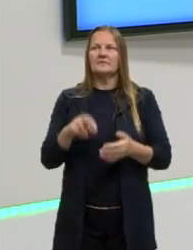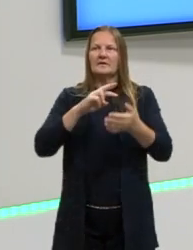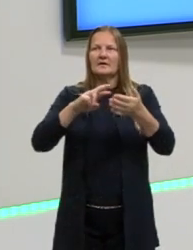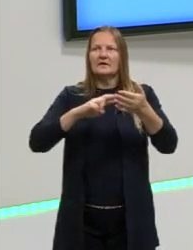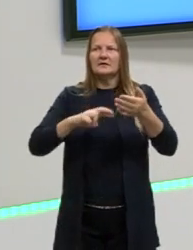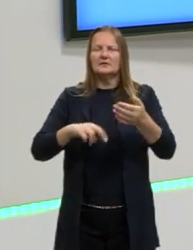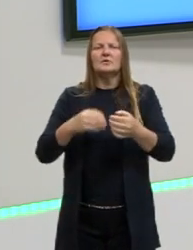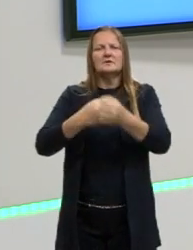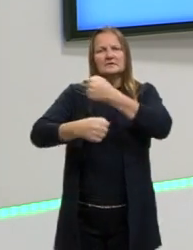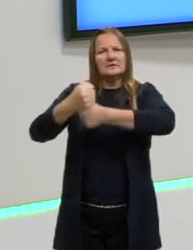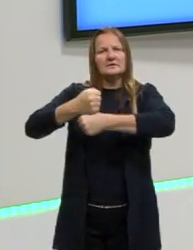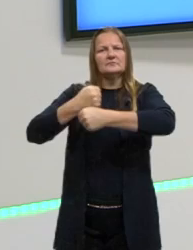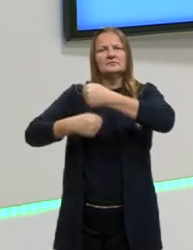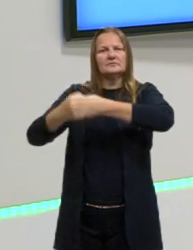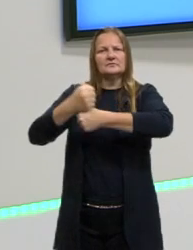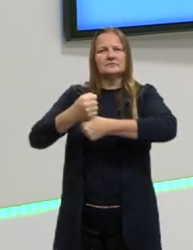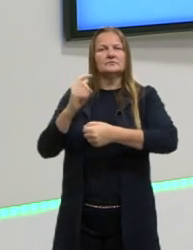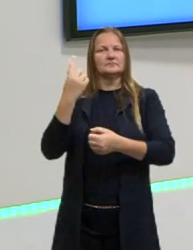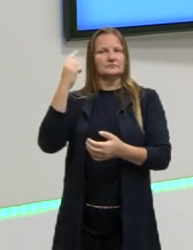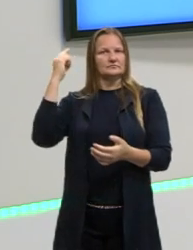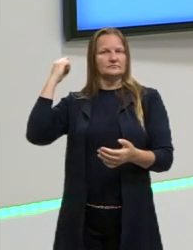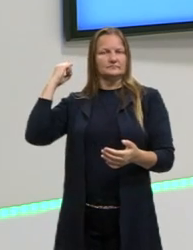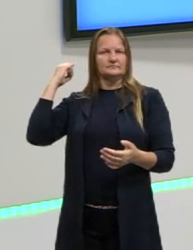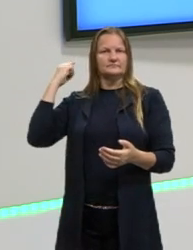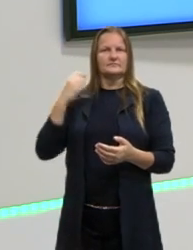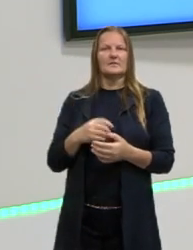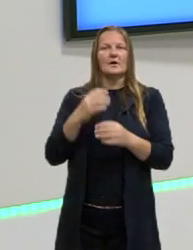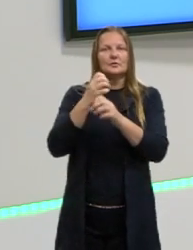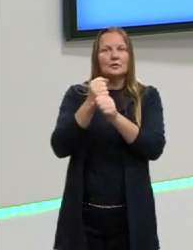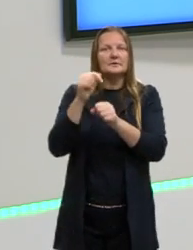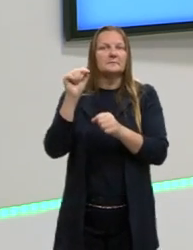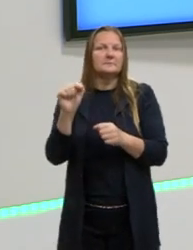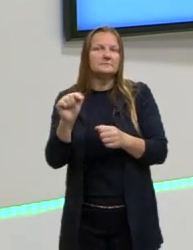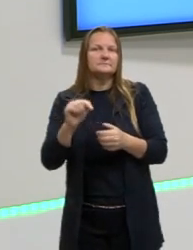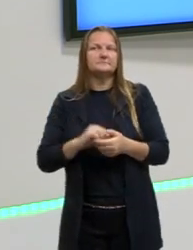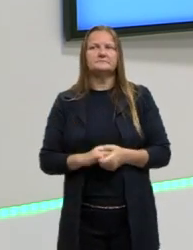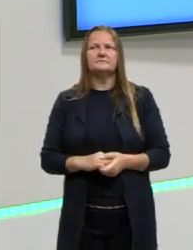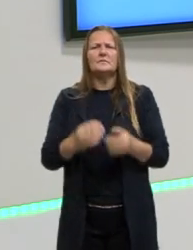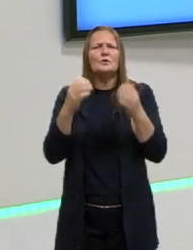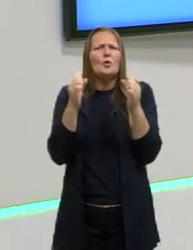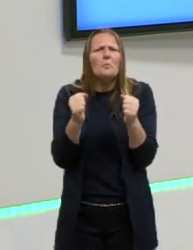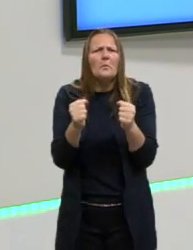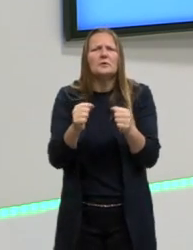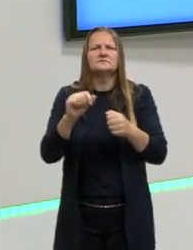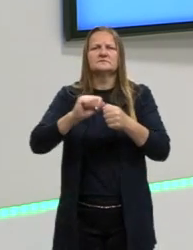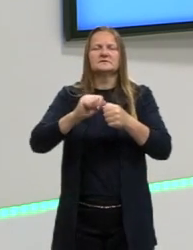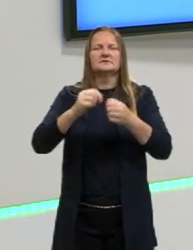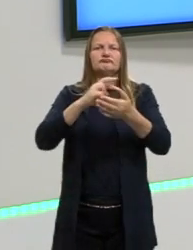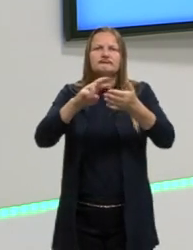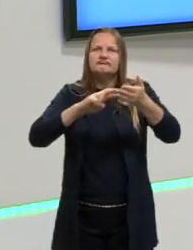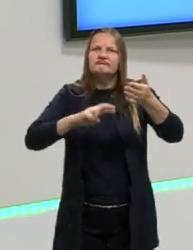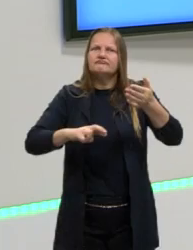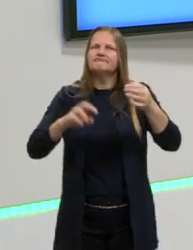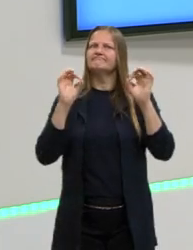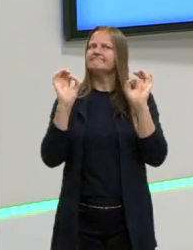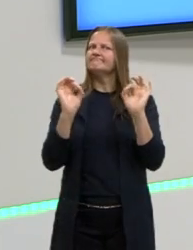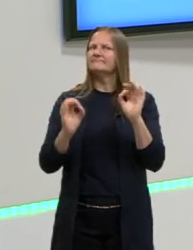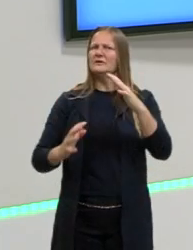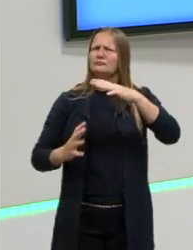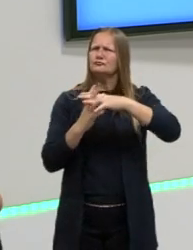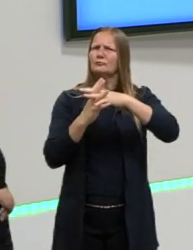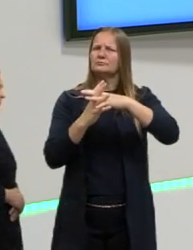de anos anteriores, que a gente tem em redação nota mil para olhar e para conferir aqui, como é que pode ser trabalhado isso? A